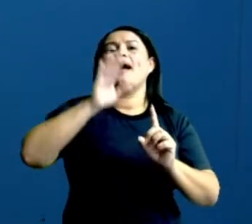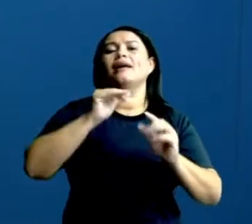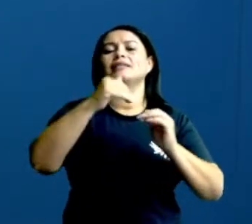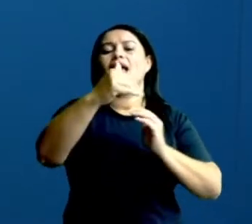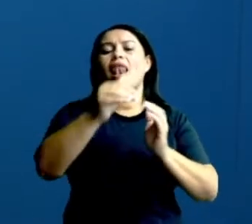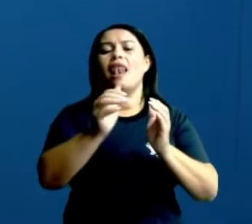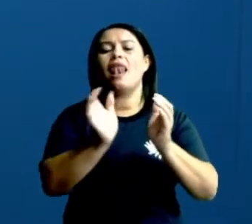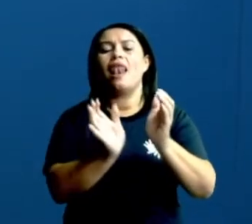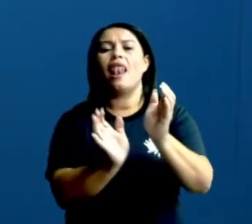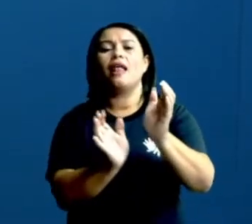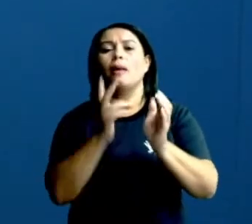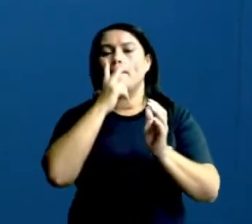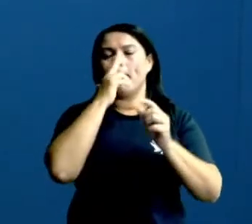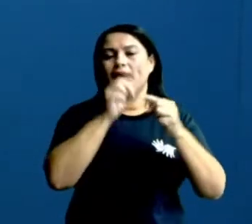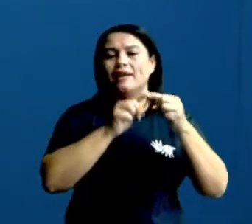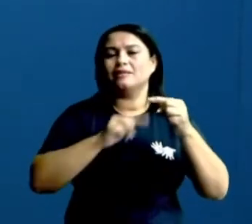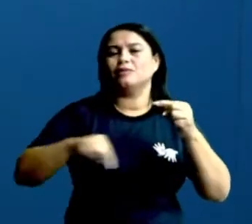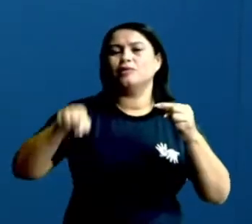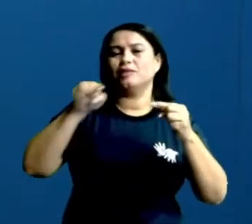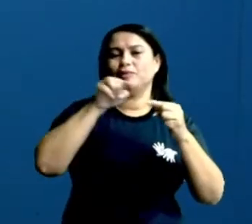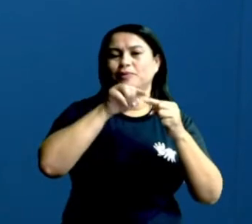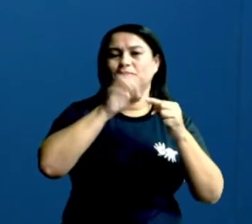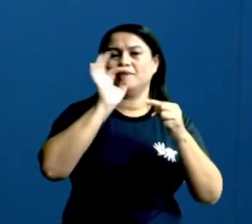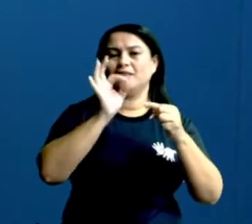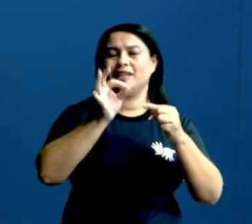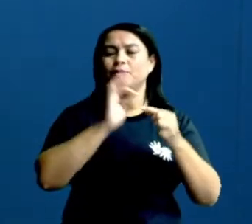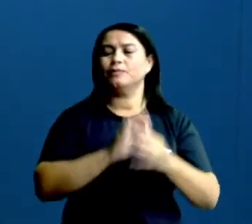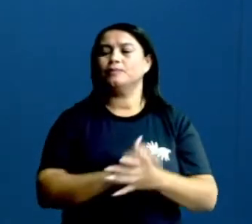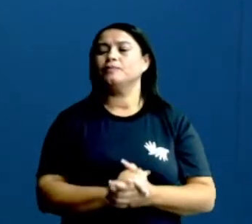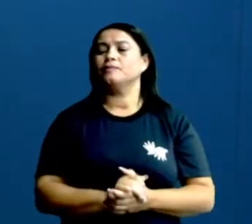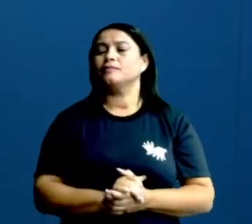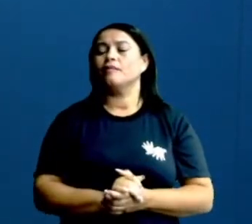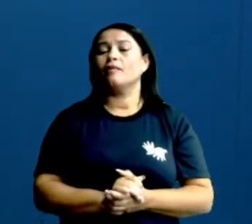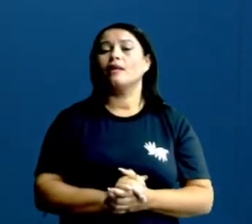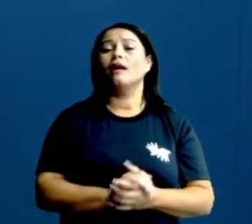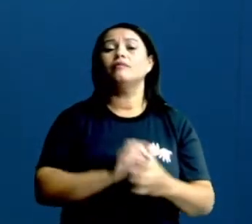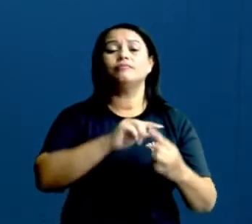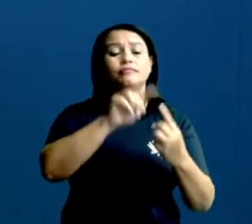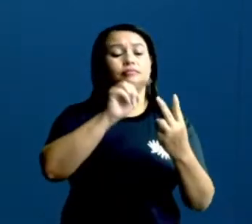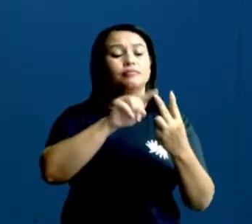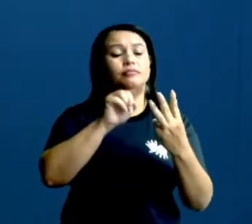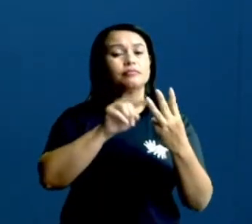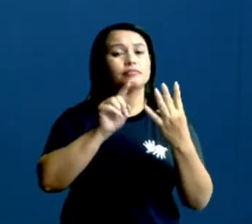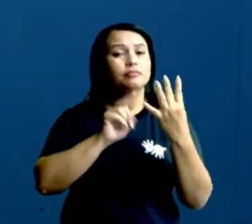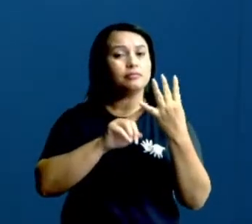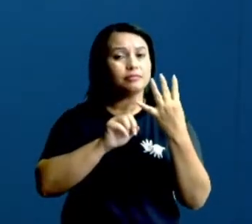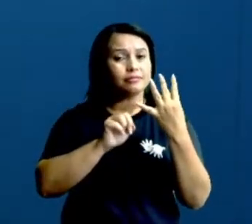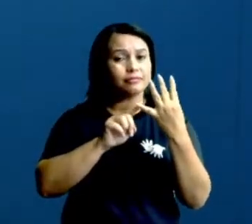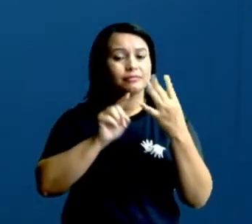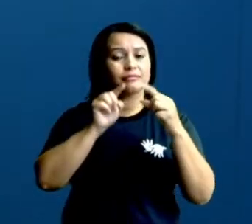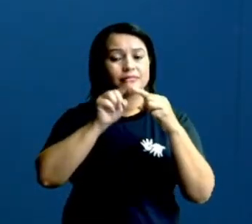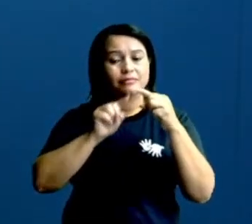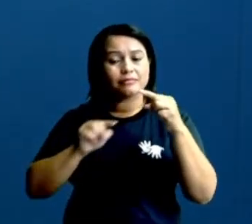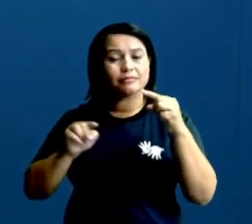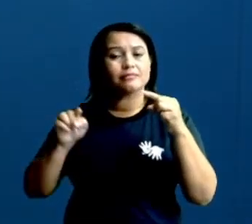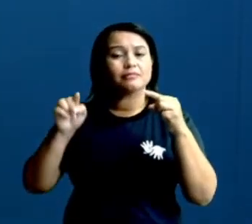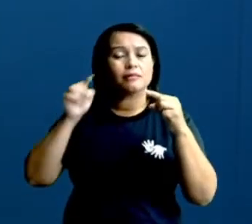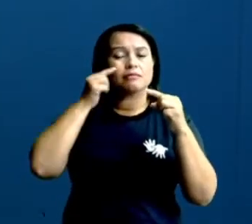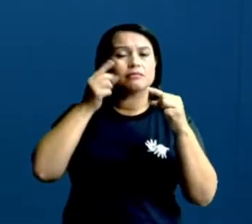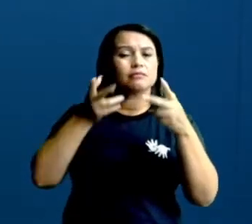vai se aproximar com o círculo. Não é verdade? E a nossa última figura aqui, eu tenho, ó.